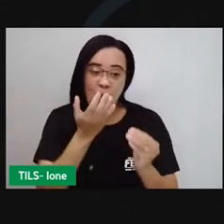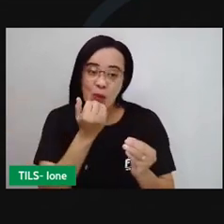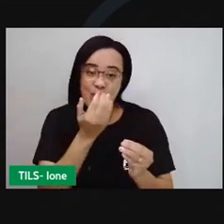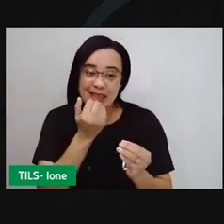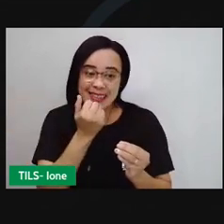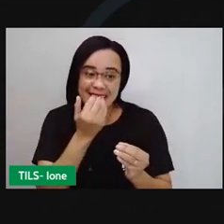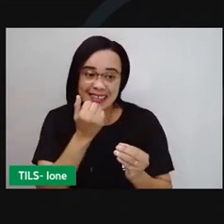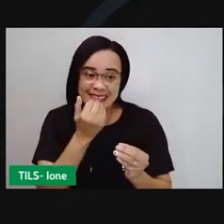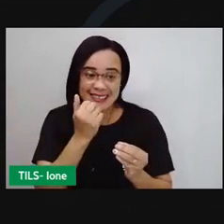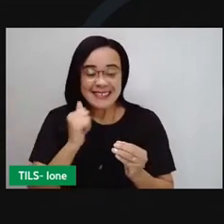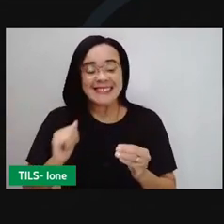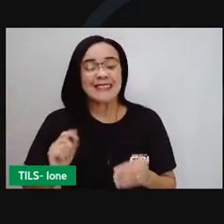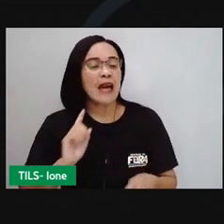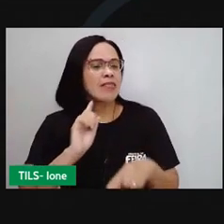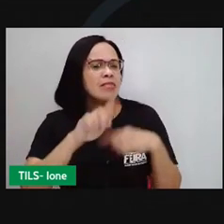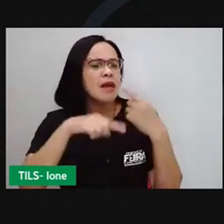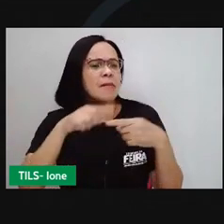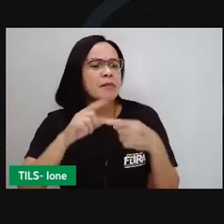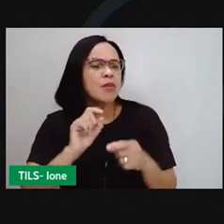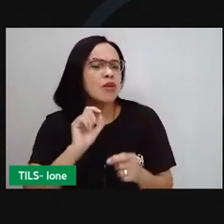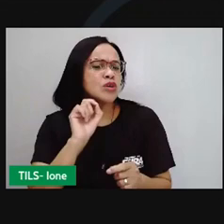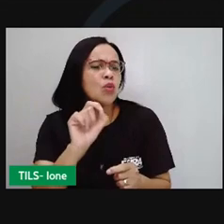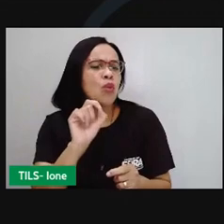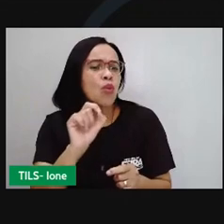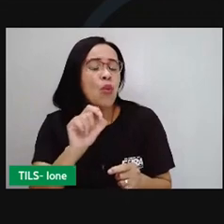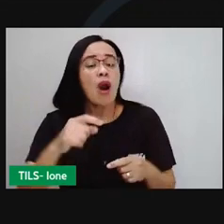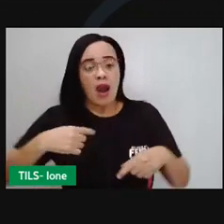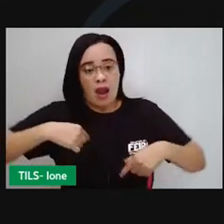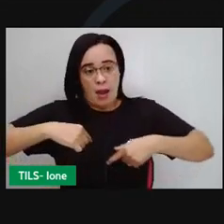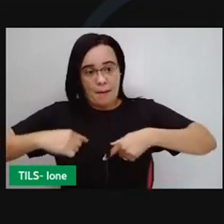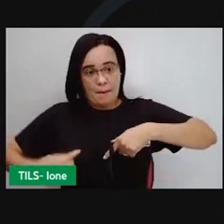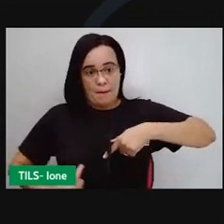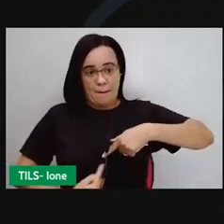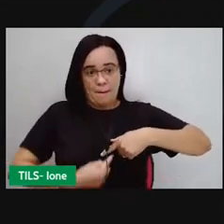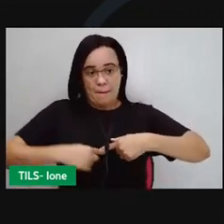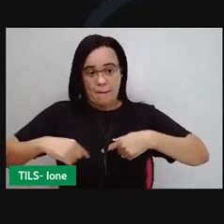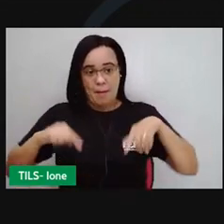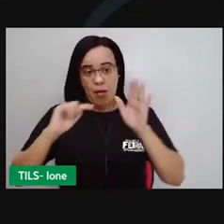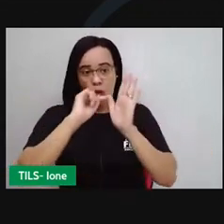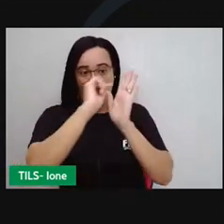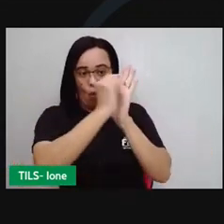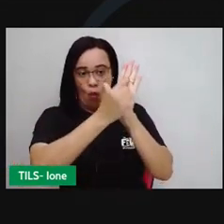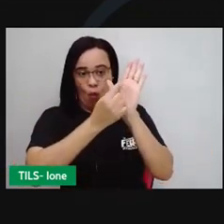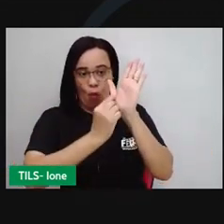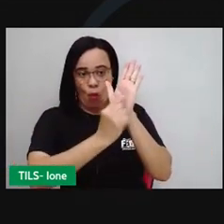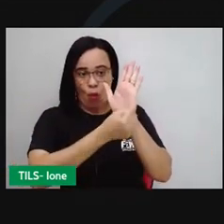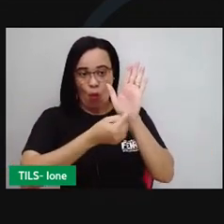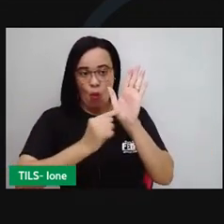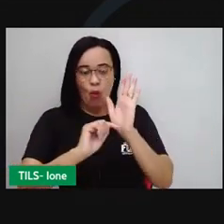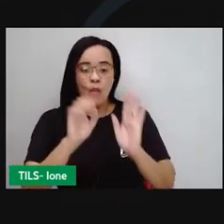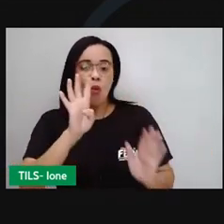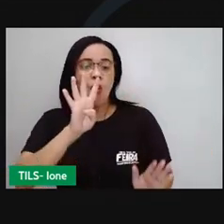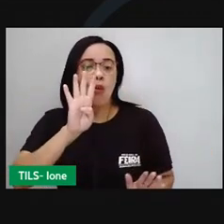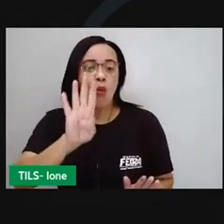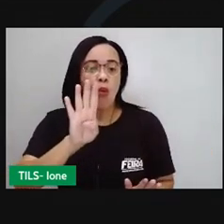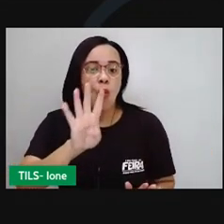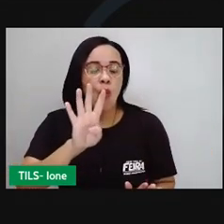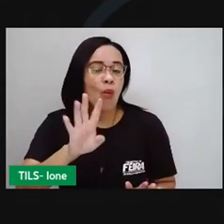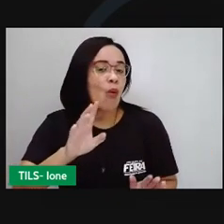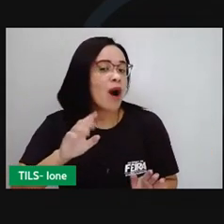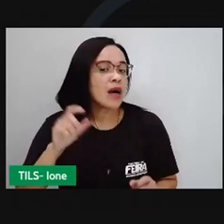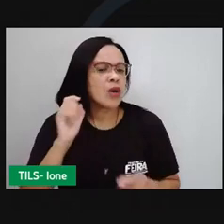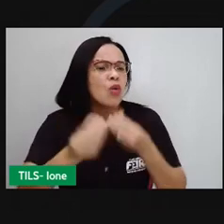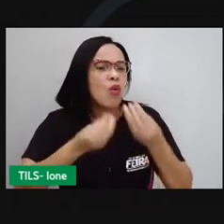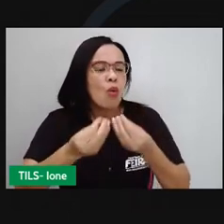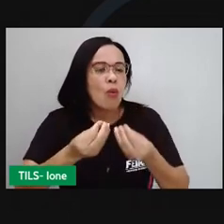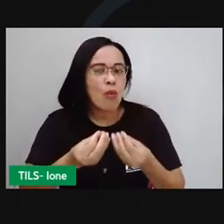o bolo alimentar vai em direção aos intestinos e temos então o quarto estágio, a absorção. Primeiro